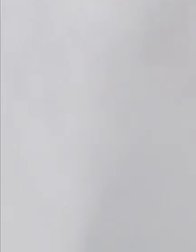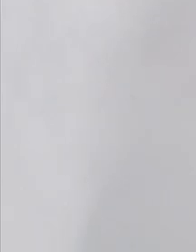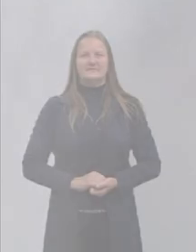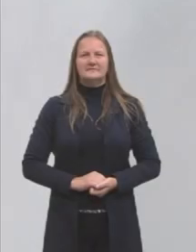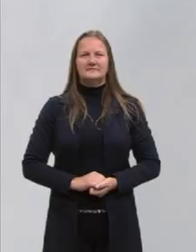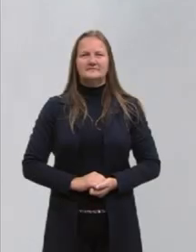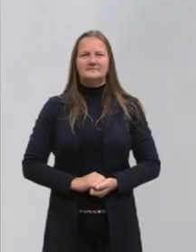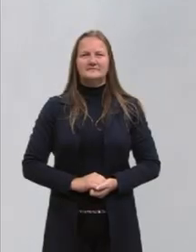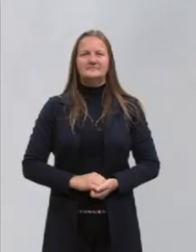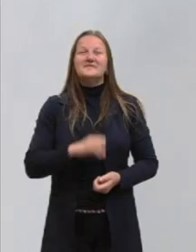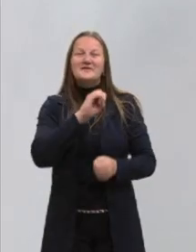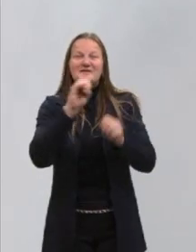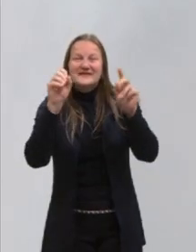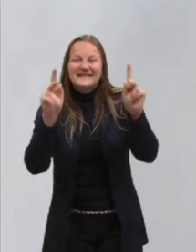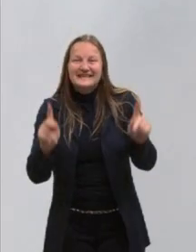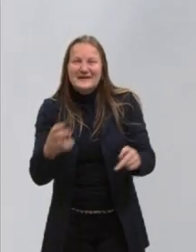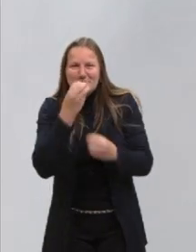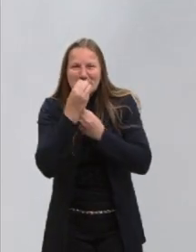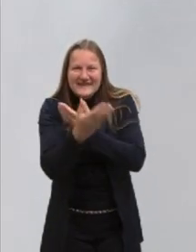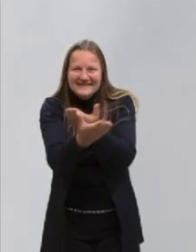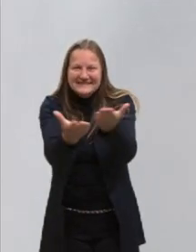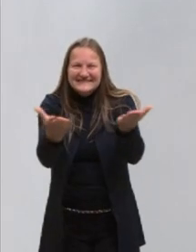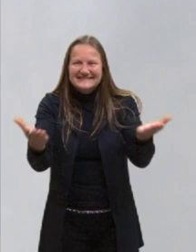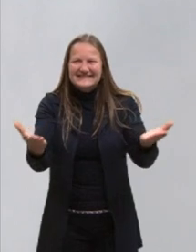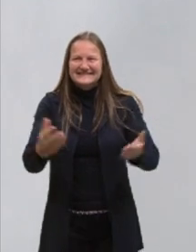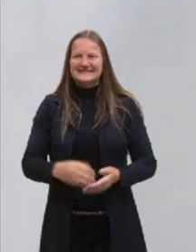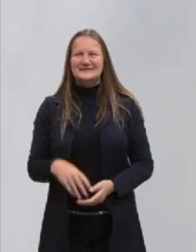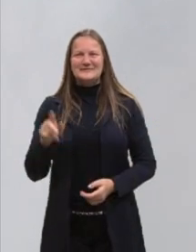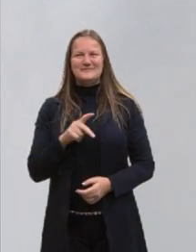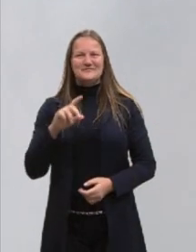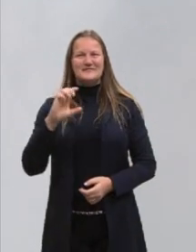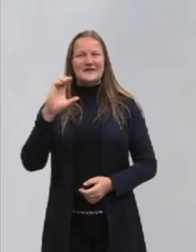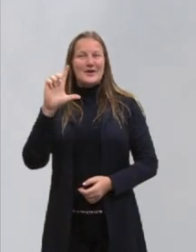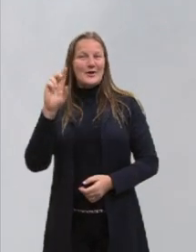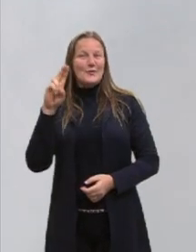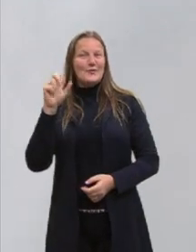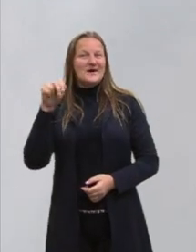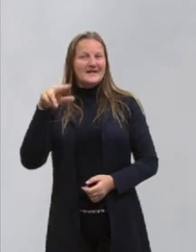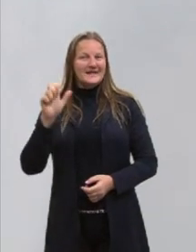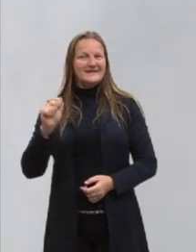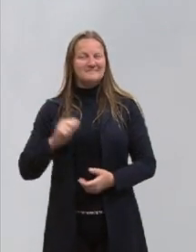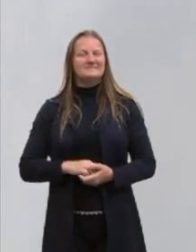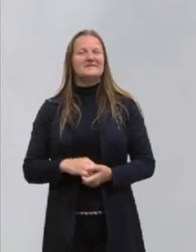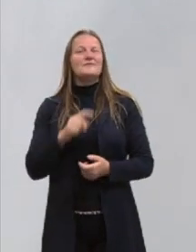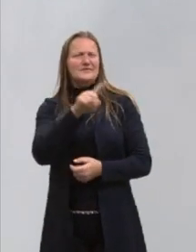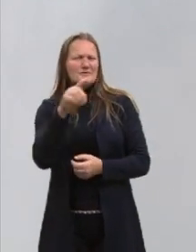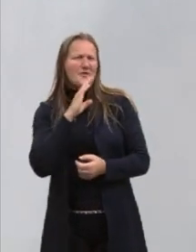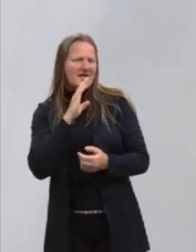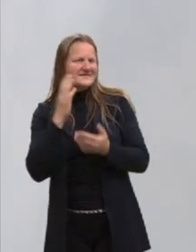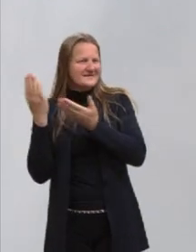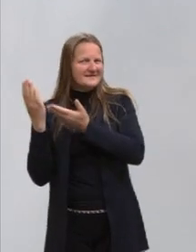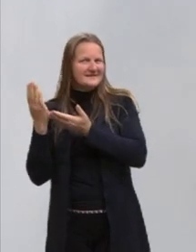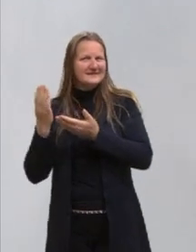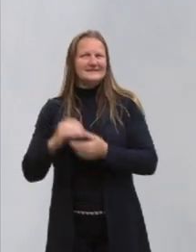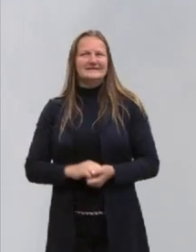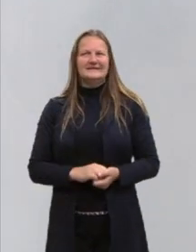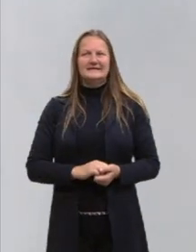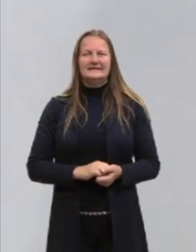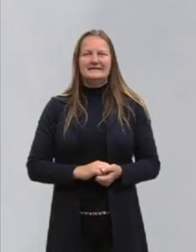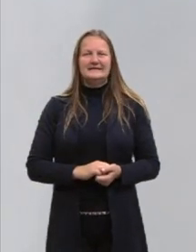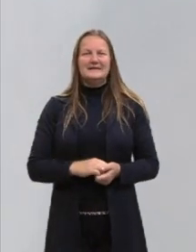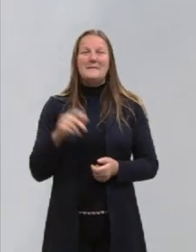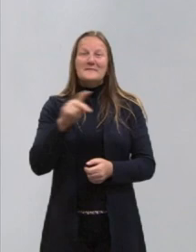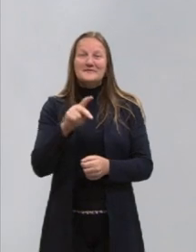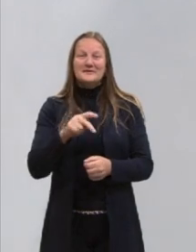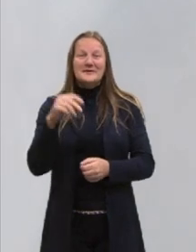E aí, pessoal, tudo bem com vocês? Eu sou a professora Luana Miller, vocês já me conhecem, trabalho com vocês o componente